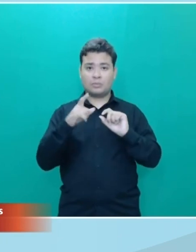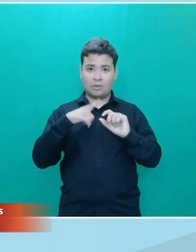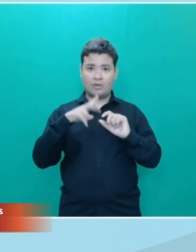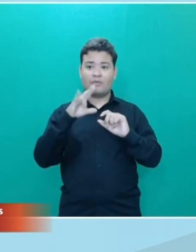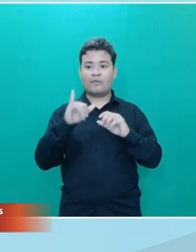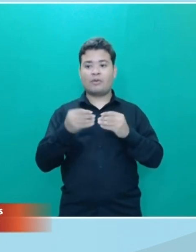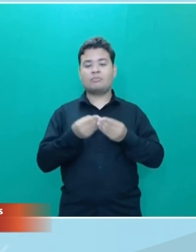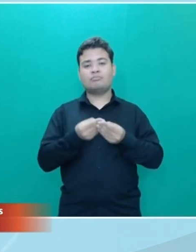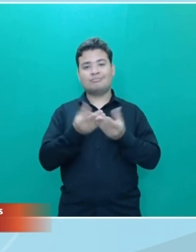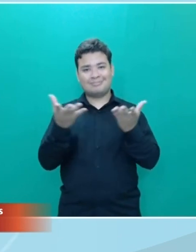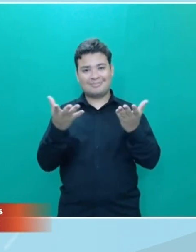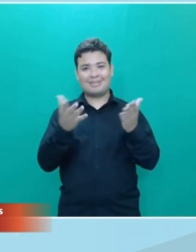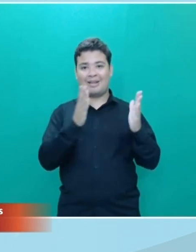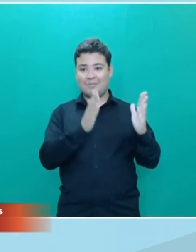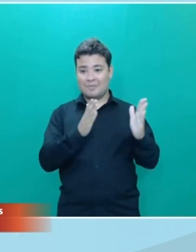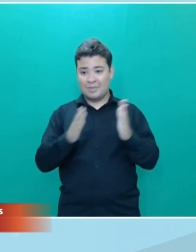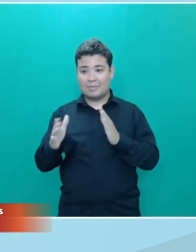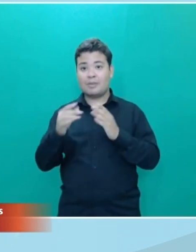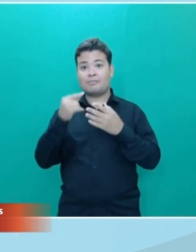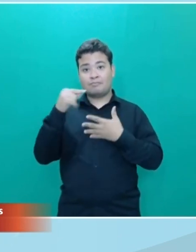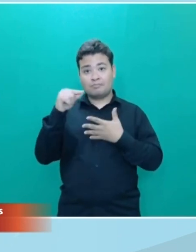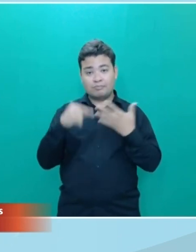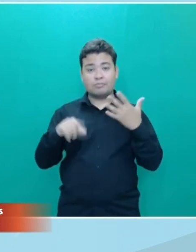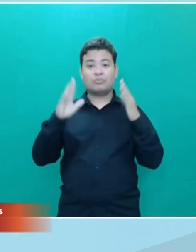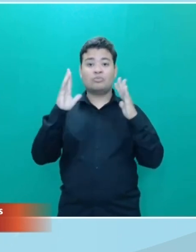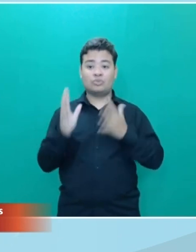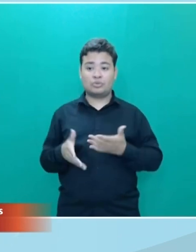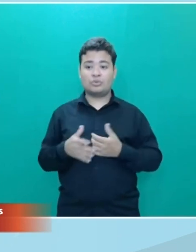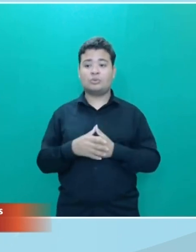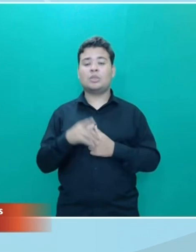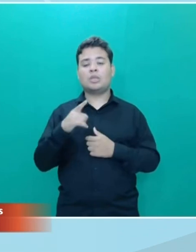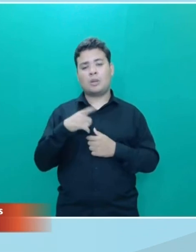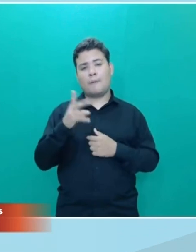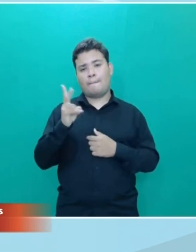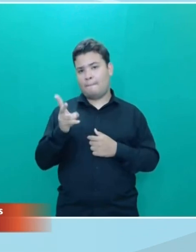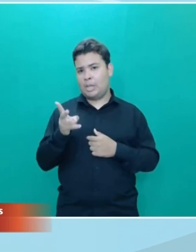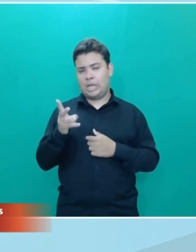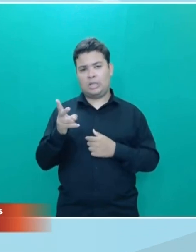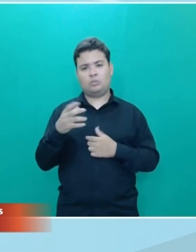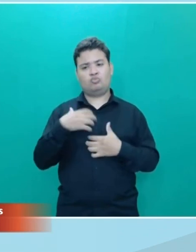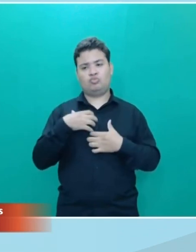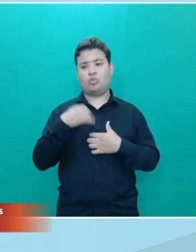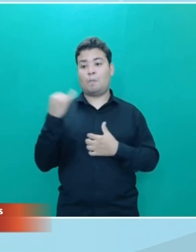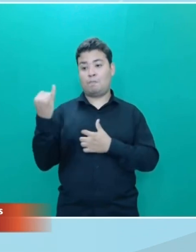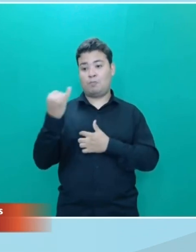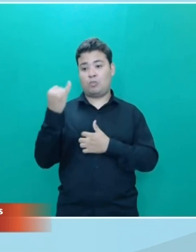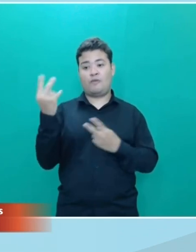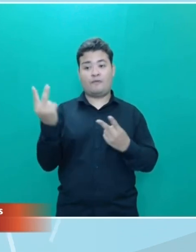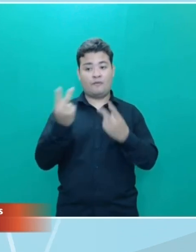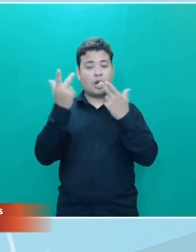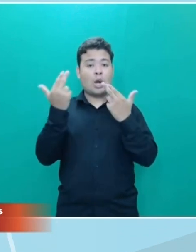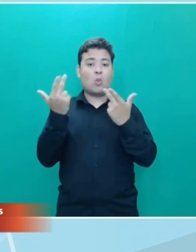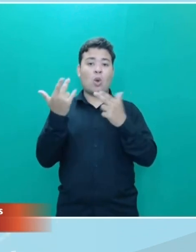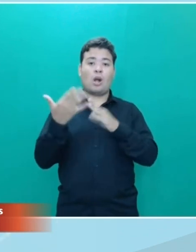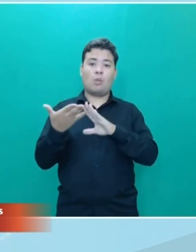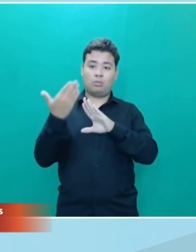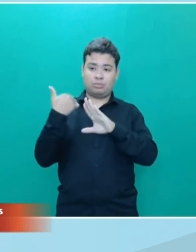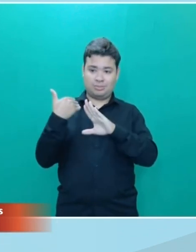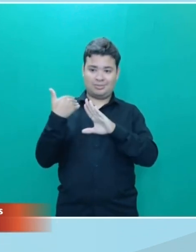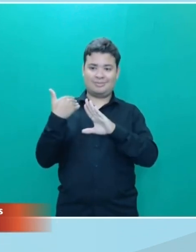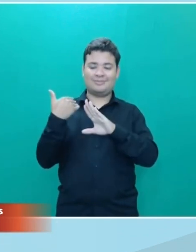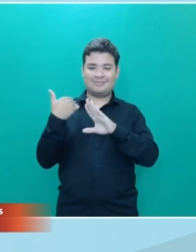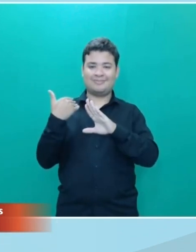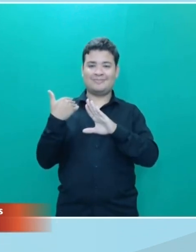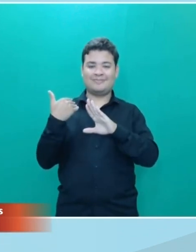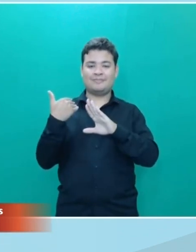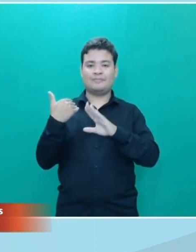assim que essas etapas forem cumpridas e eles vão ter o mesmo valor o mesmo recurso que foi disponibilizado em 2022